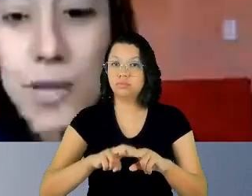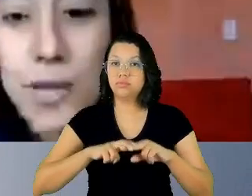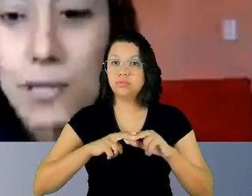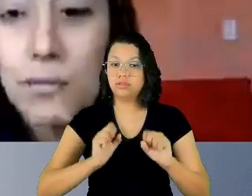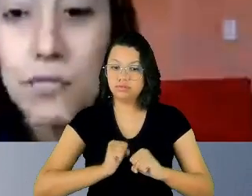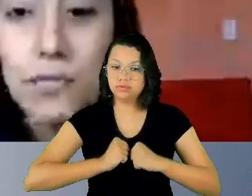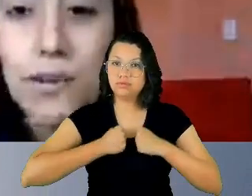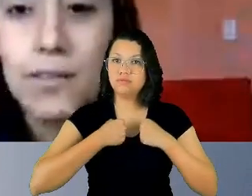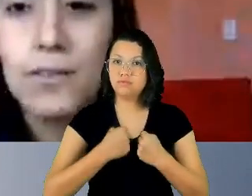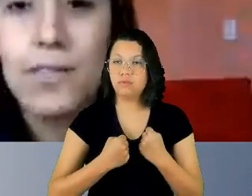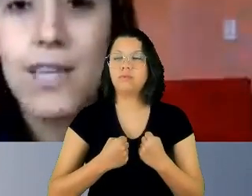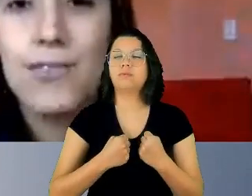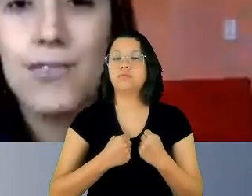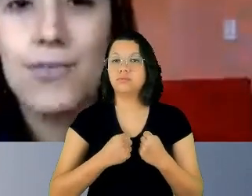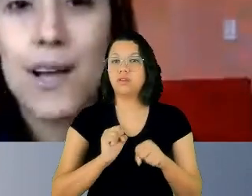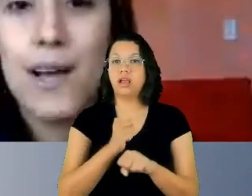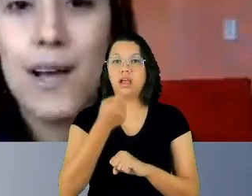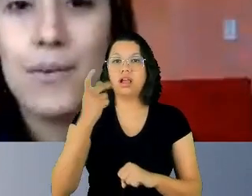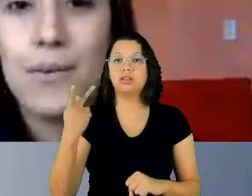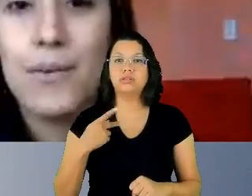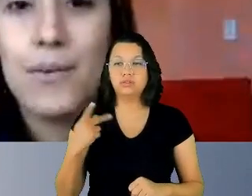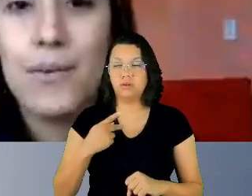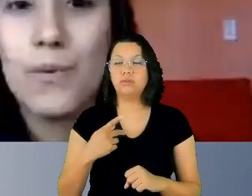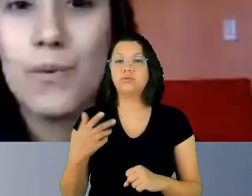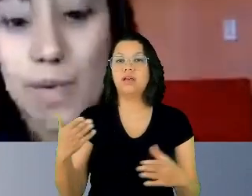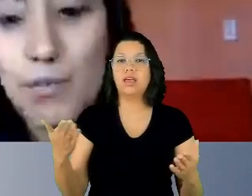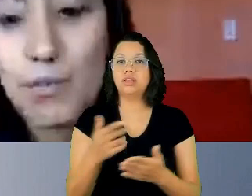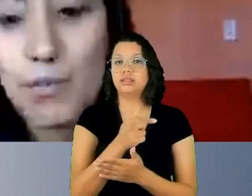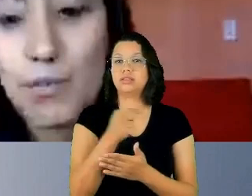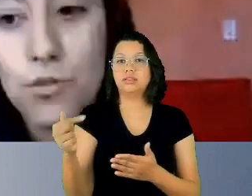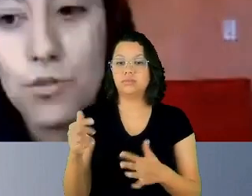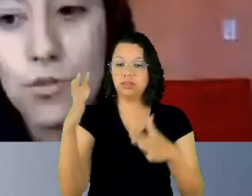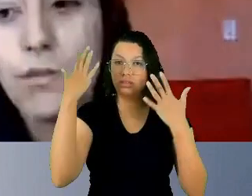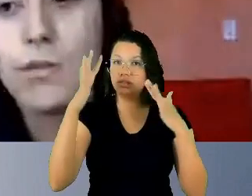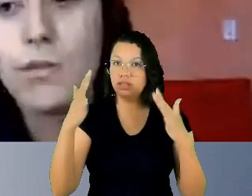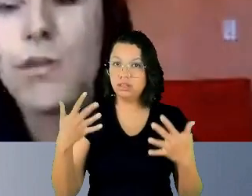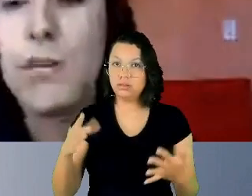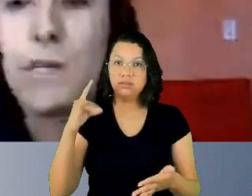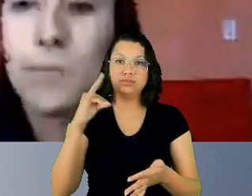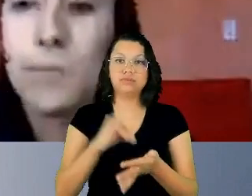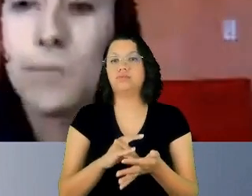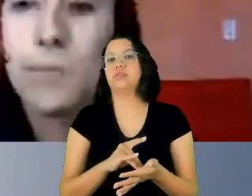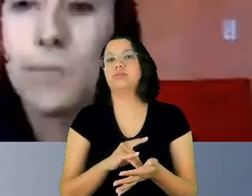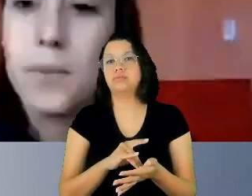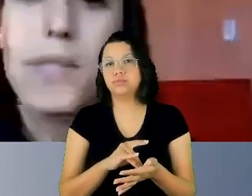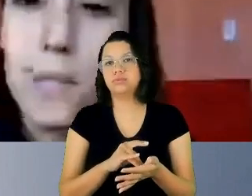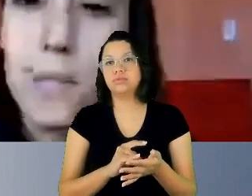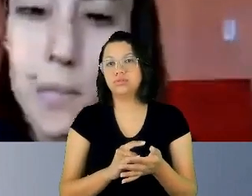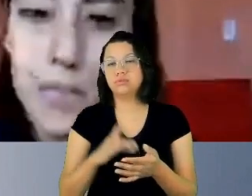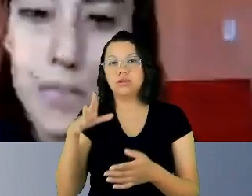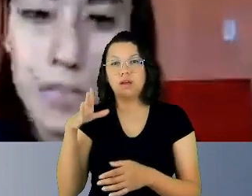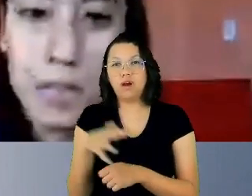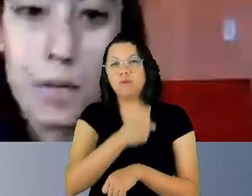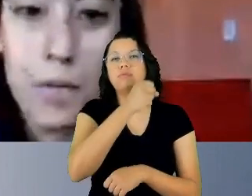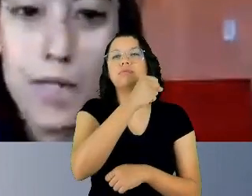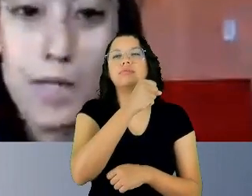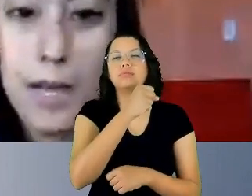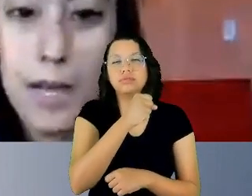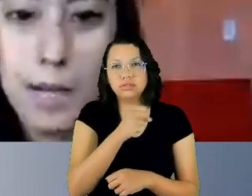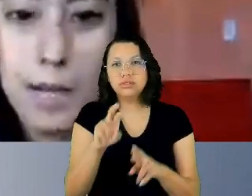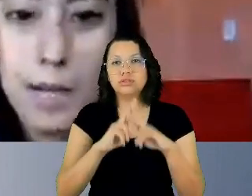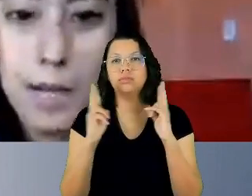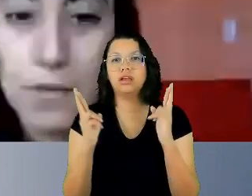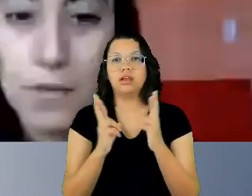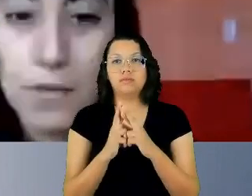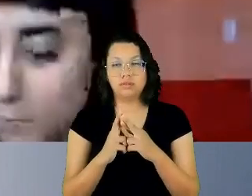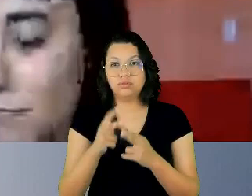celebração de fato, né? De uma conquista e de uma reunião de pessoas que estão comprometidas com essa